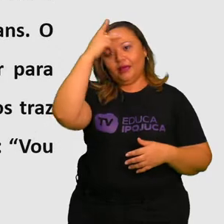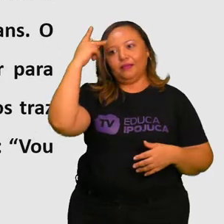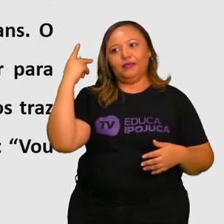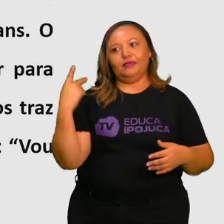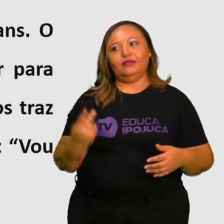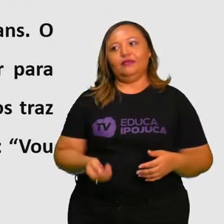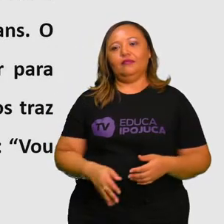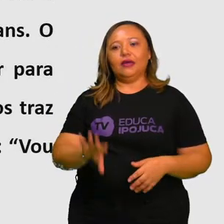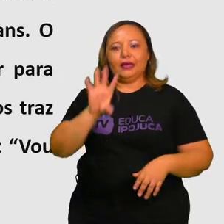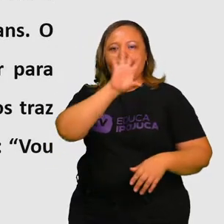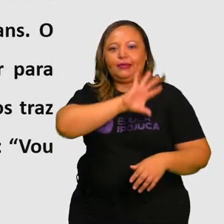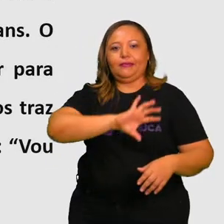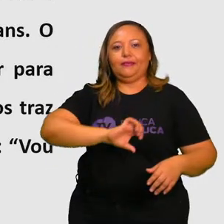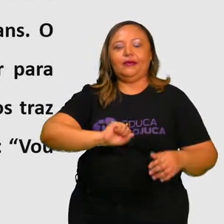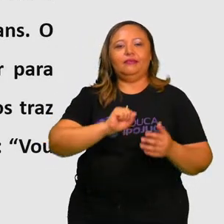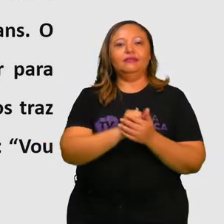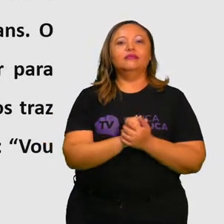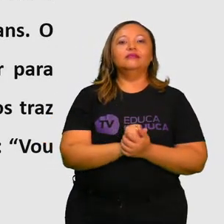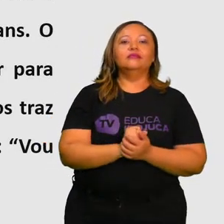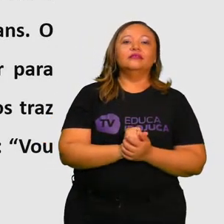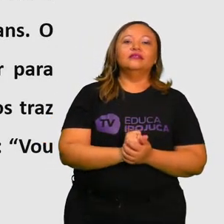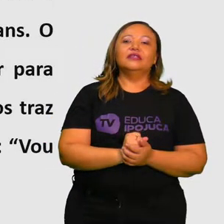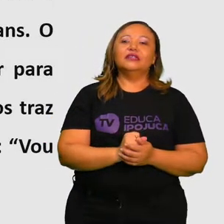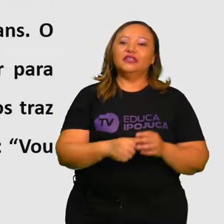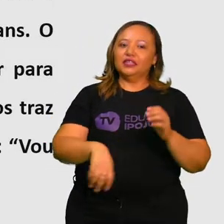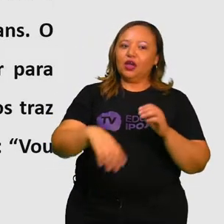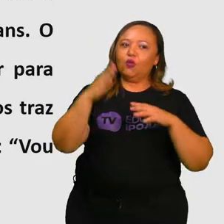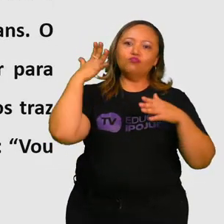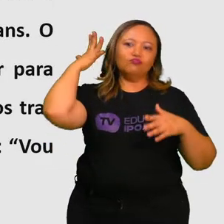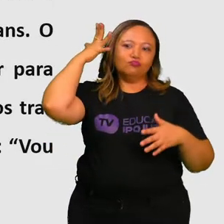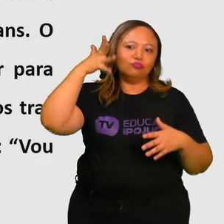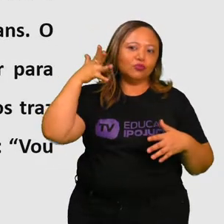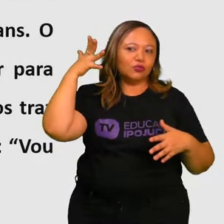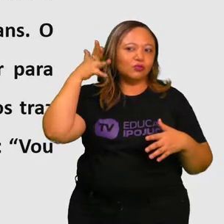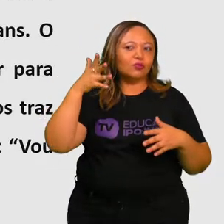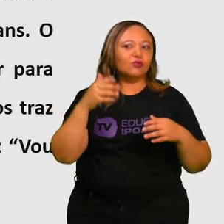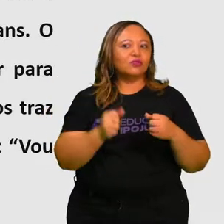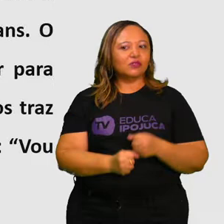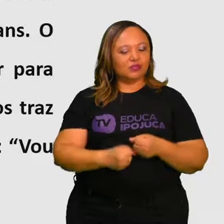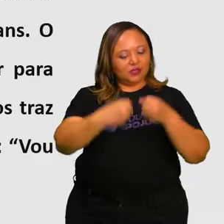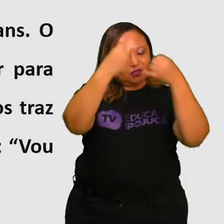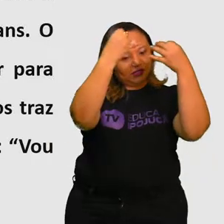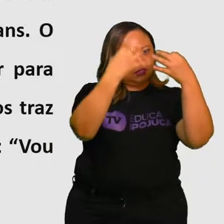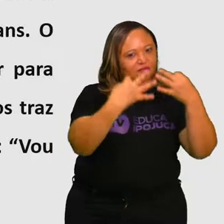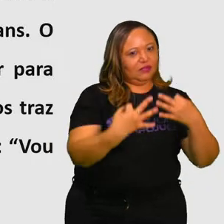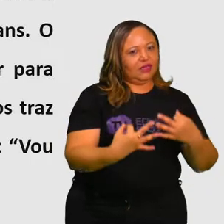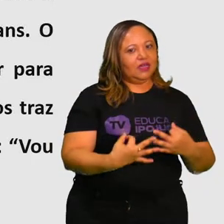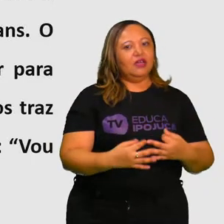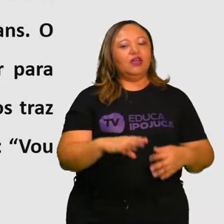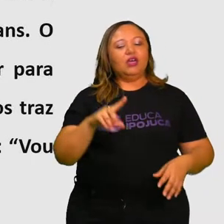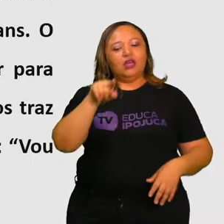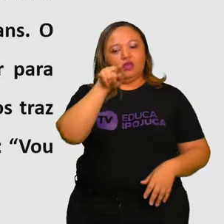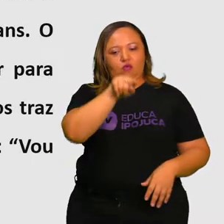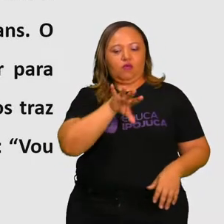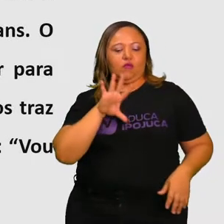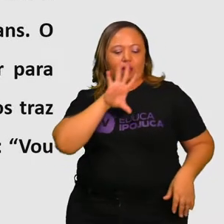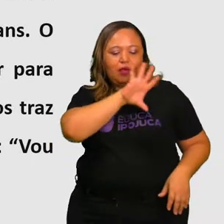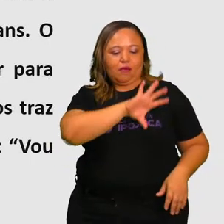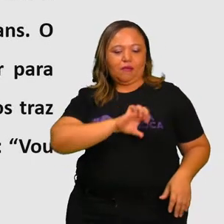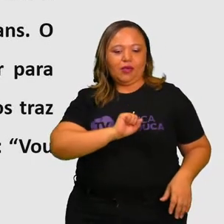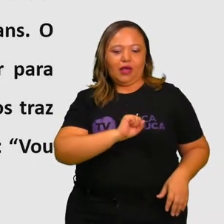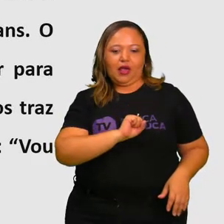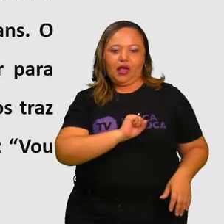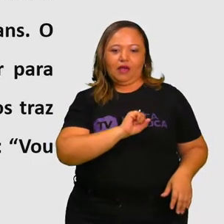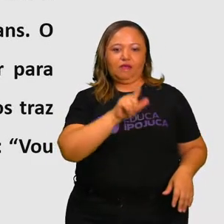Assim sendo, uma parte do discurso é de reasseguramento. Vou amar você pra sempre.